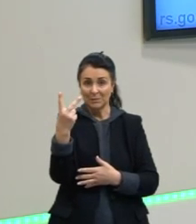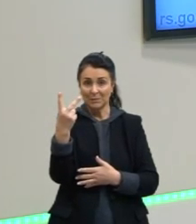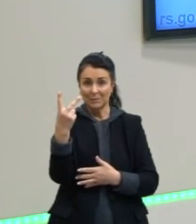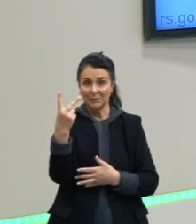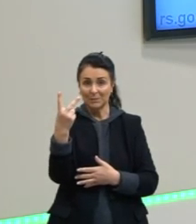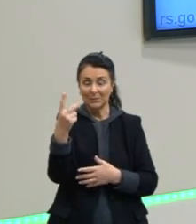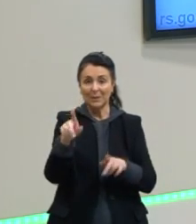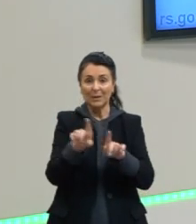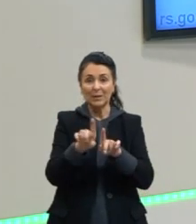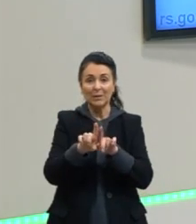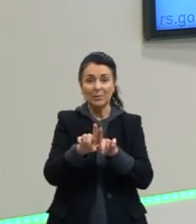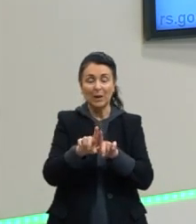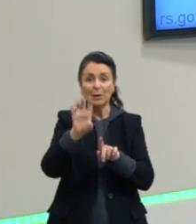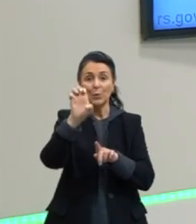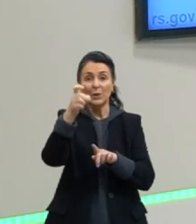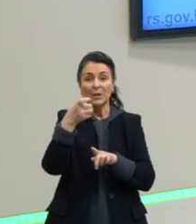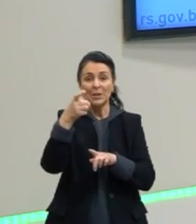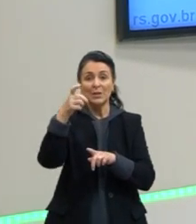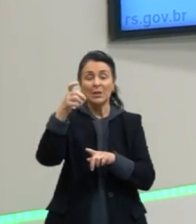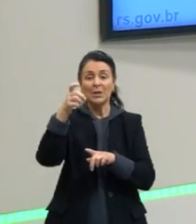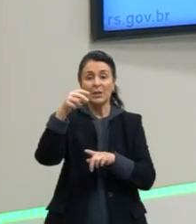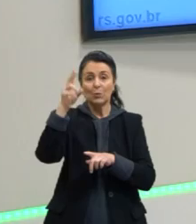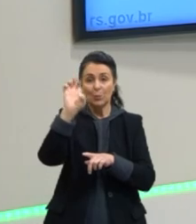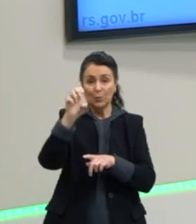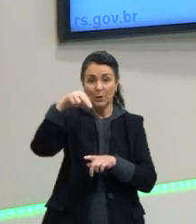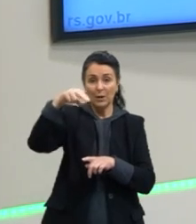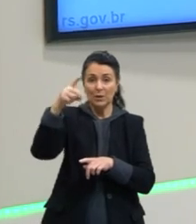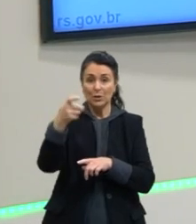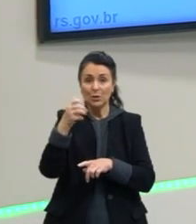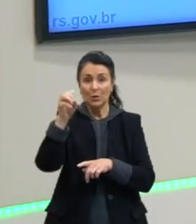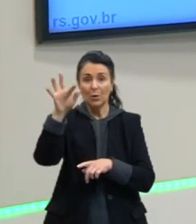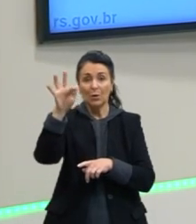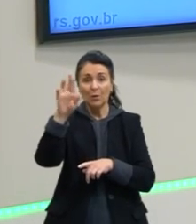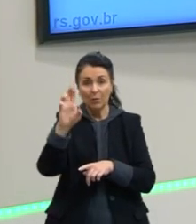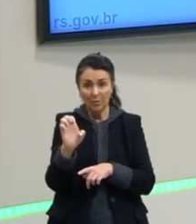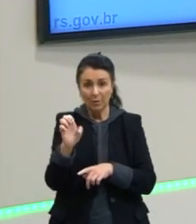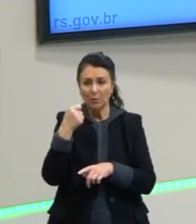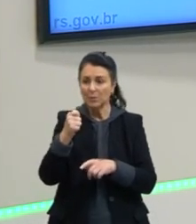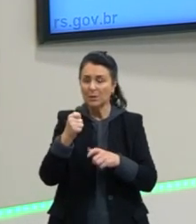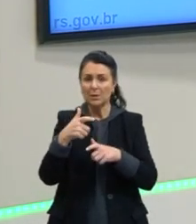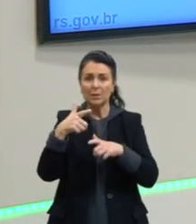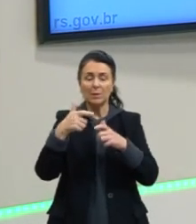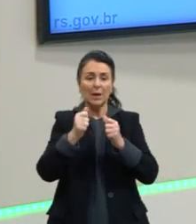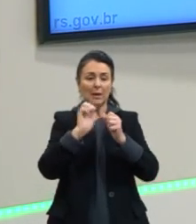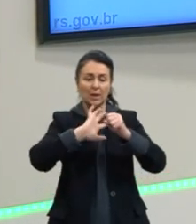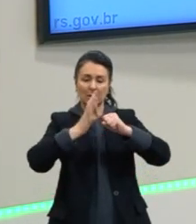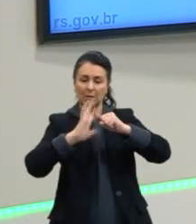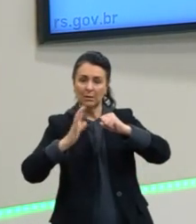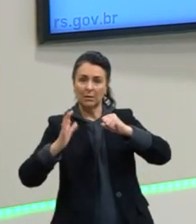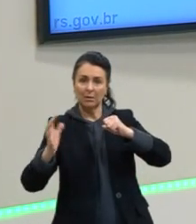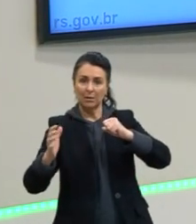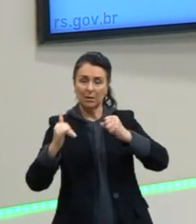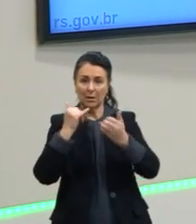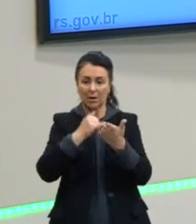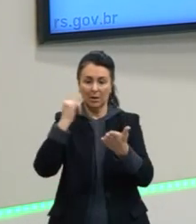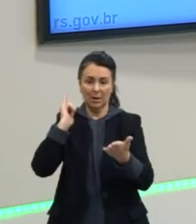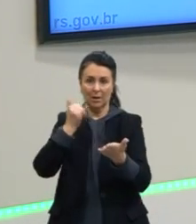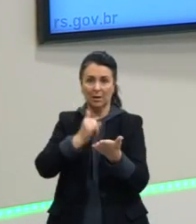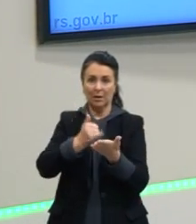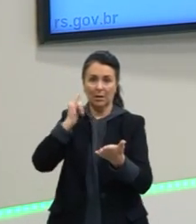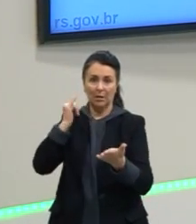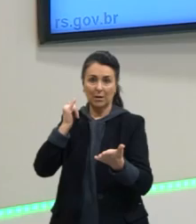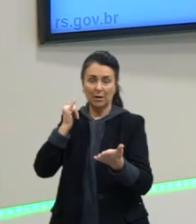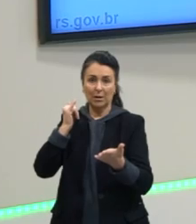Não precisa lembrar de distribuição eletrônica, não precisa lembrar de geometria aqui das moléculas para saber